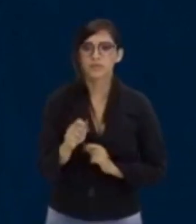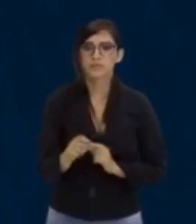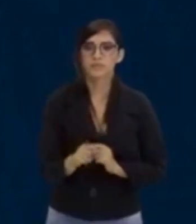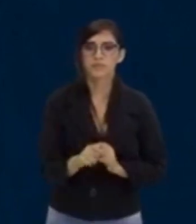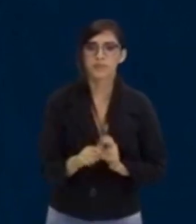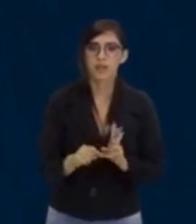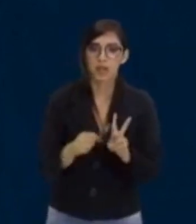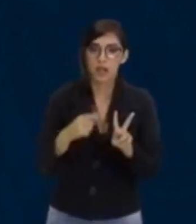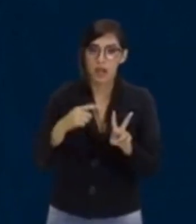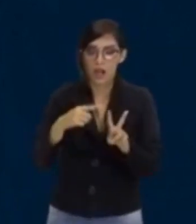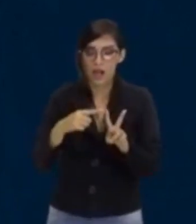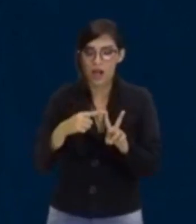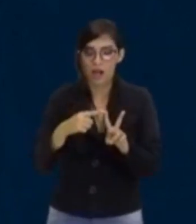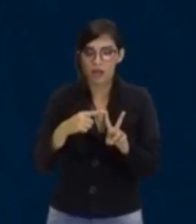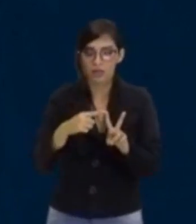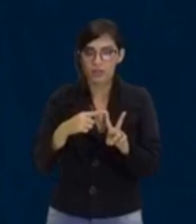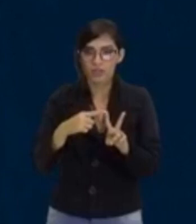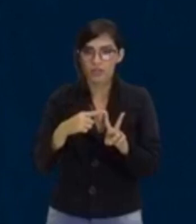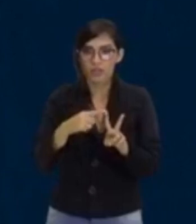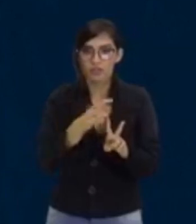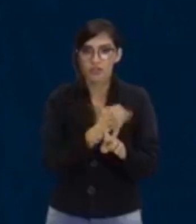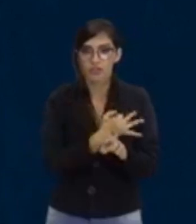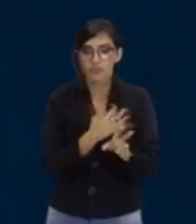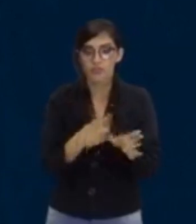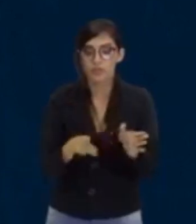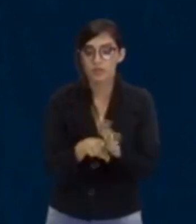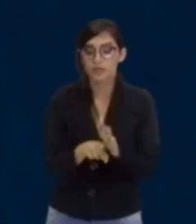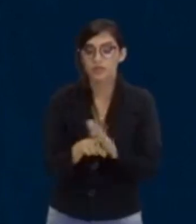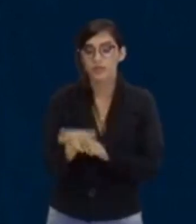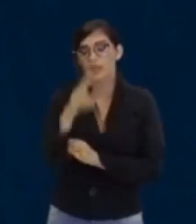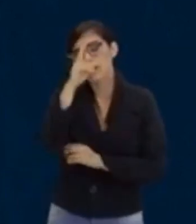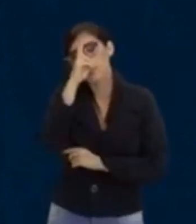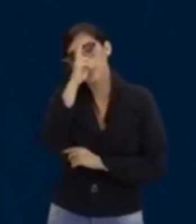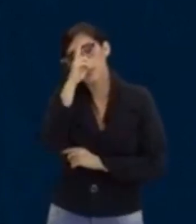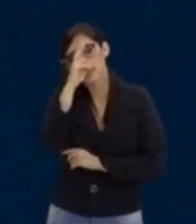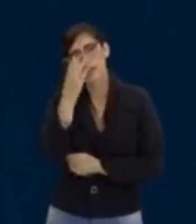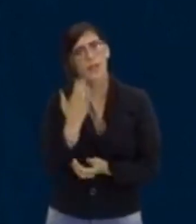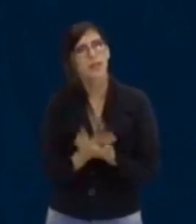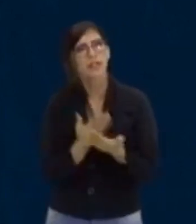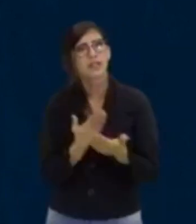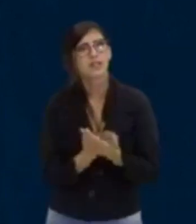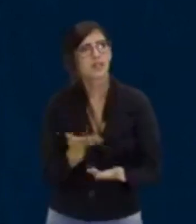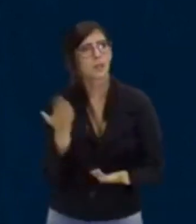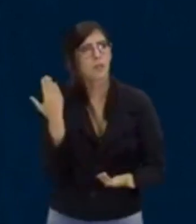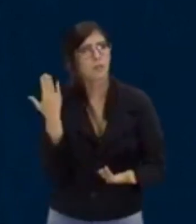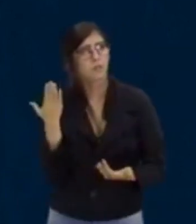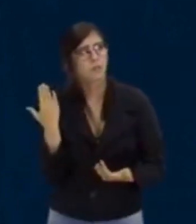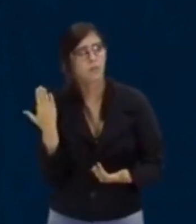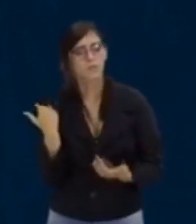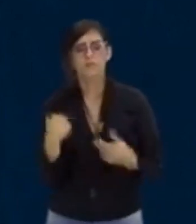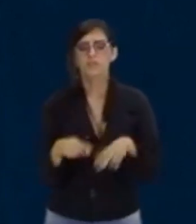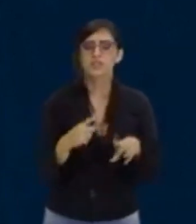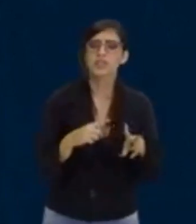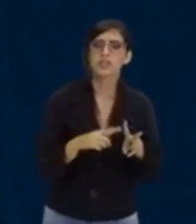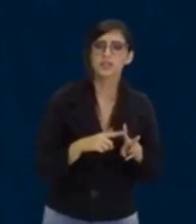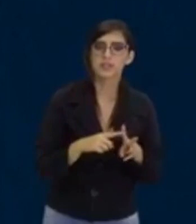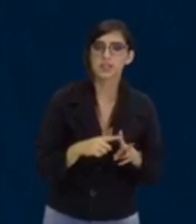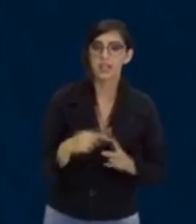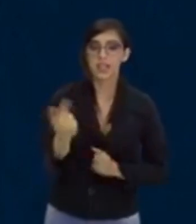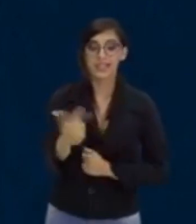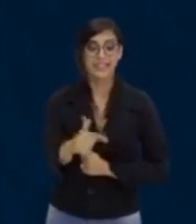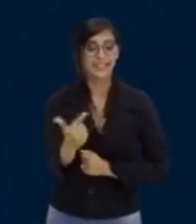Raiz de número negativo. Lembra das tuas aulas de radiciação. Lembra das tuas aulas de raiz. Não